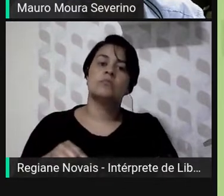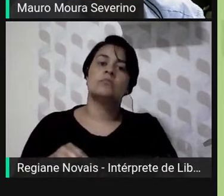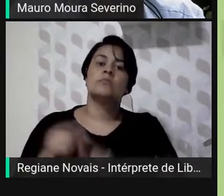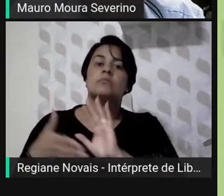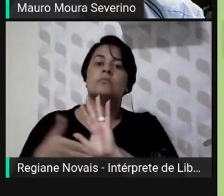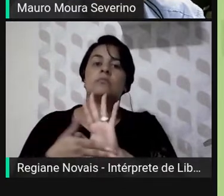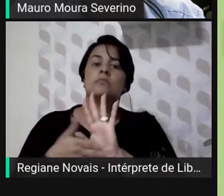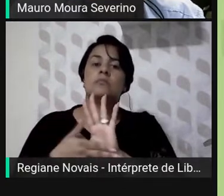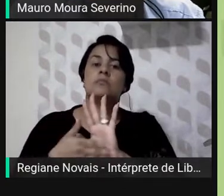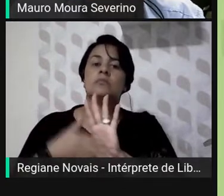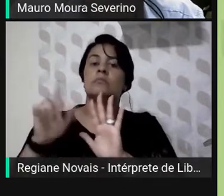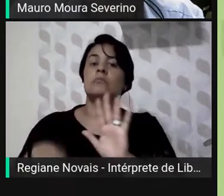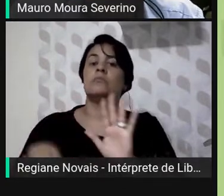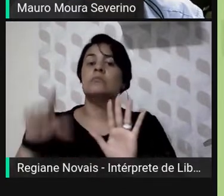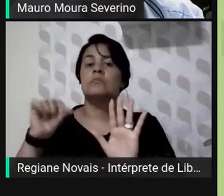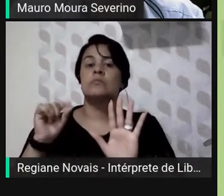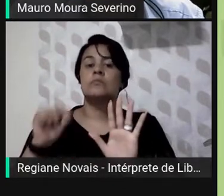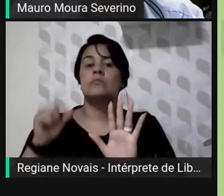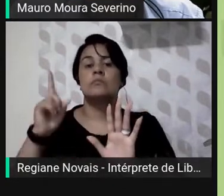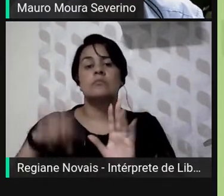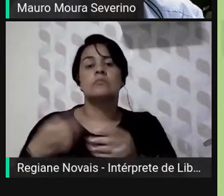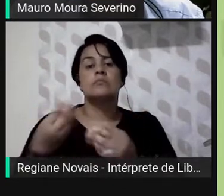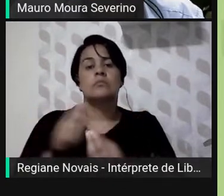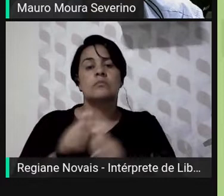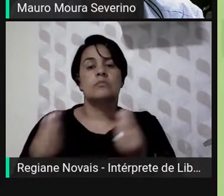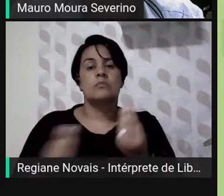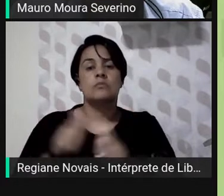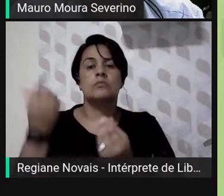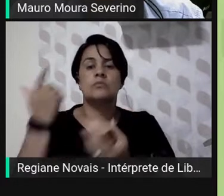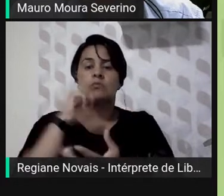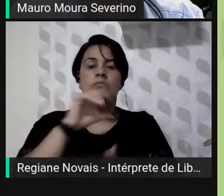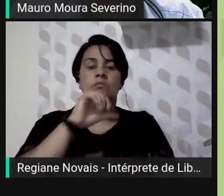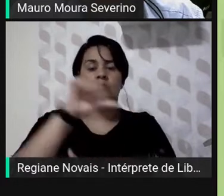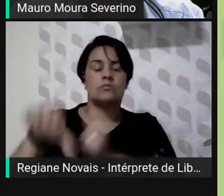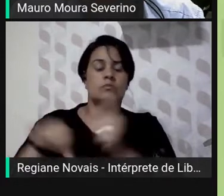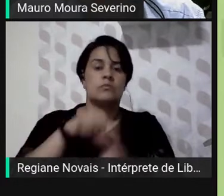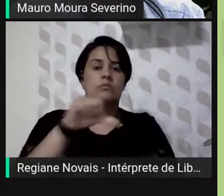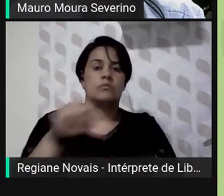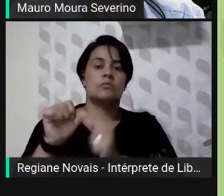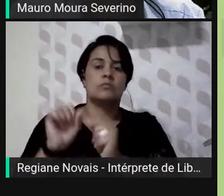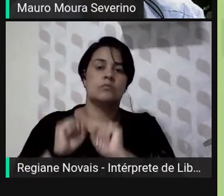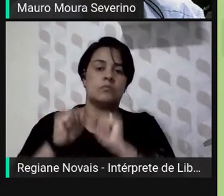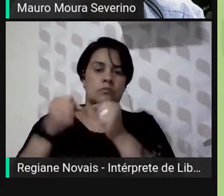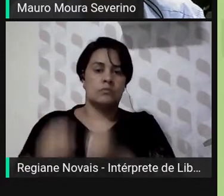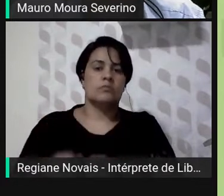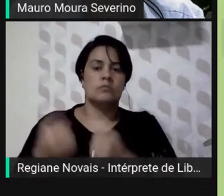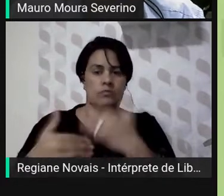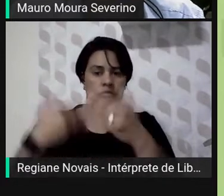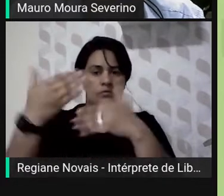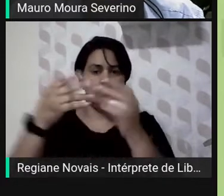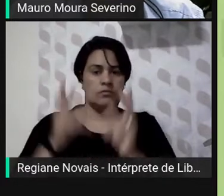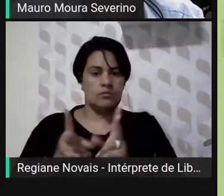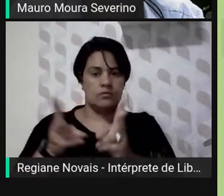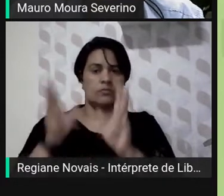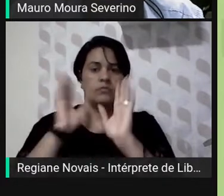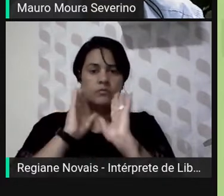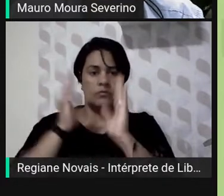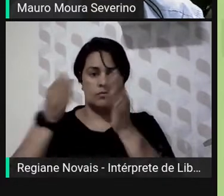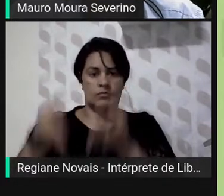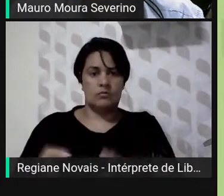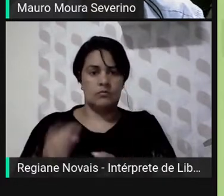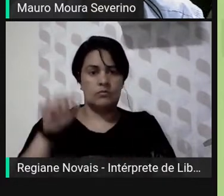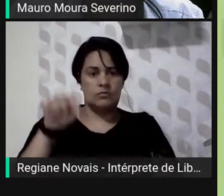imprime um caráter transformacional na busca pela produtividade, com ênfase no sentido, no